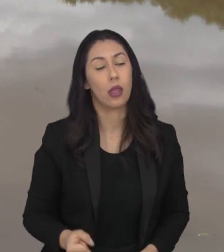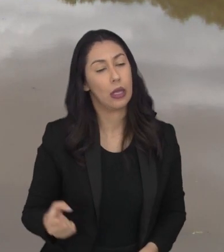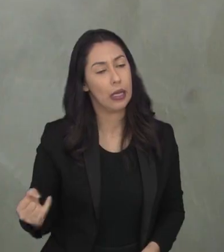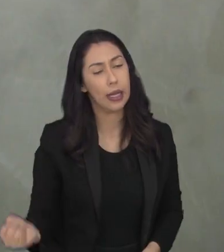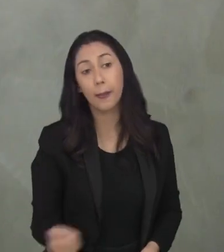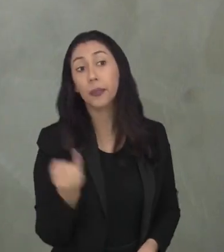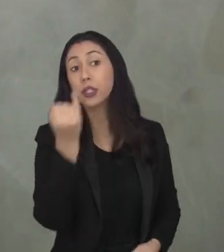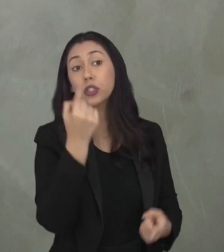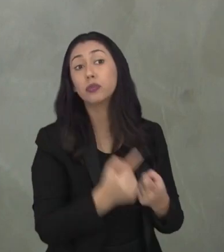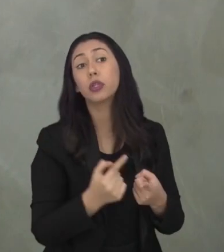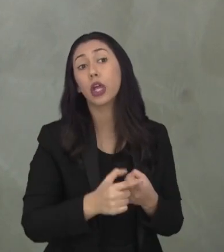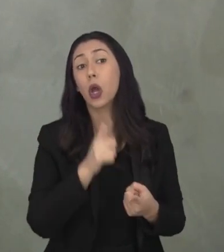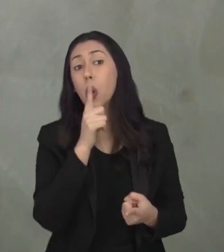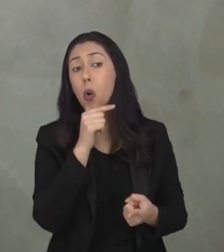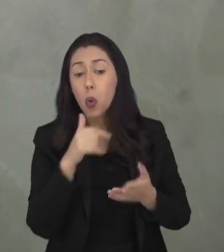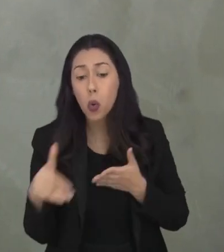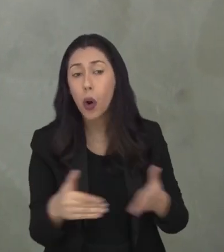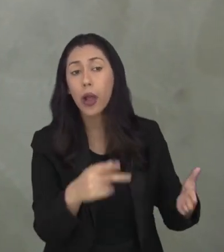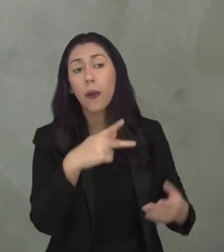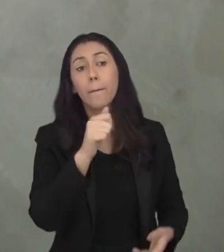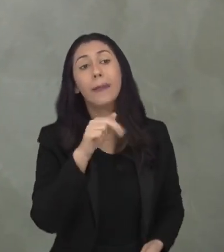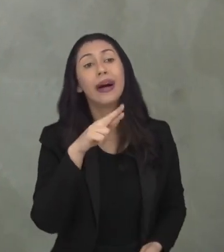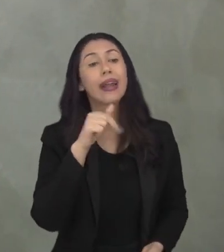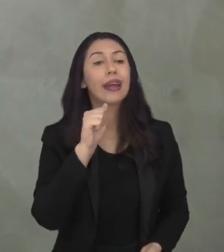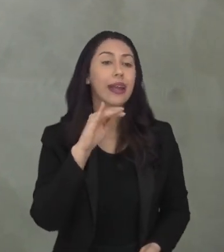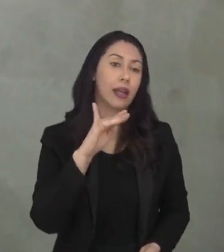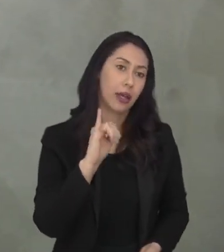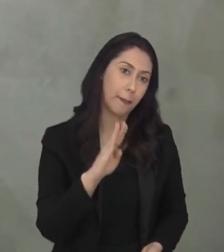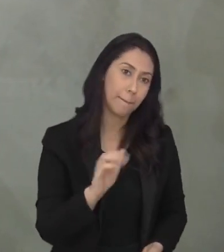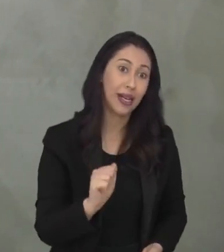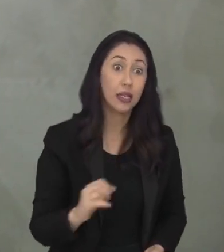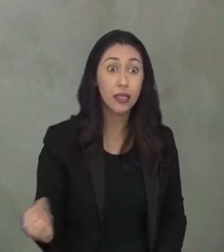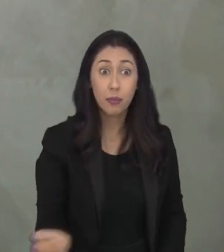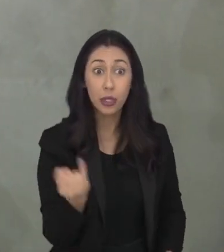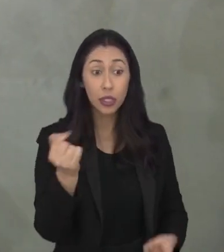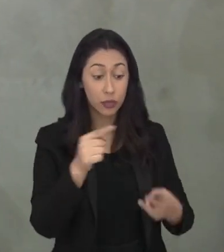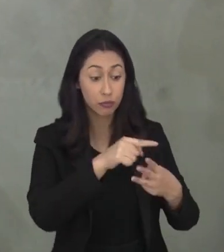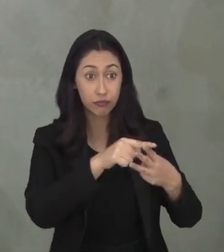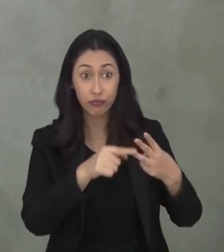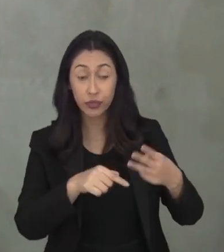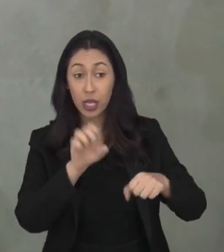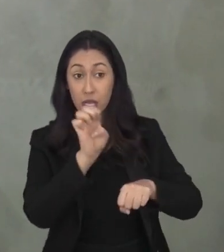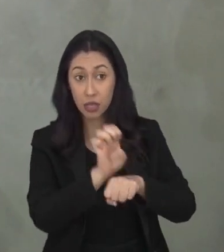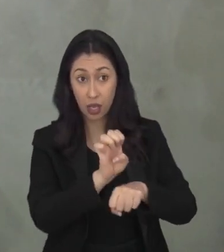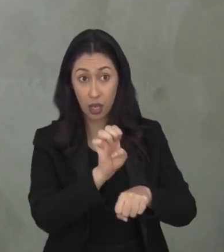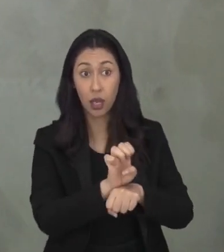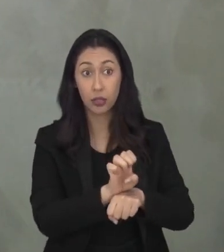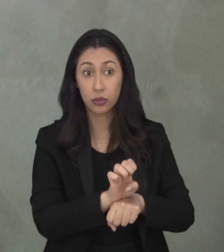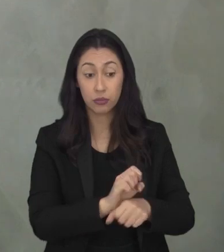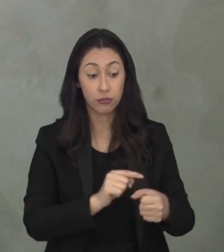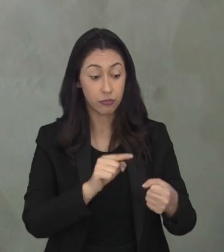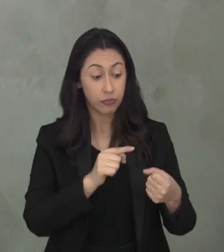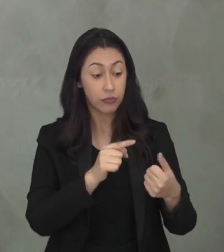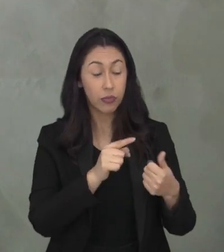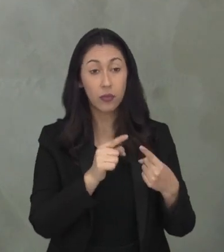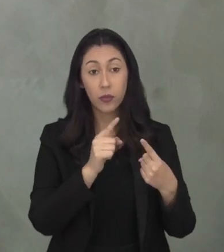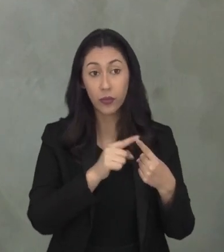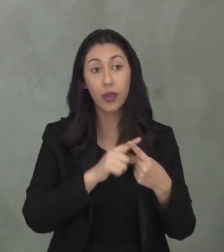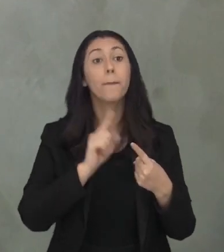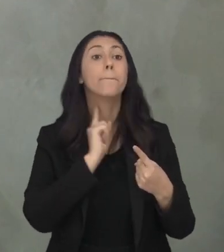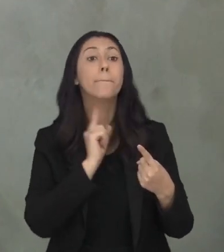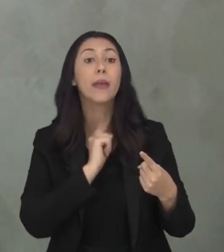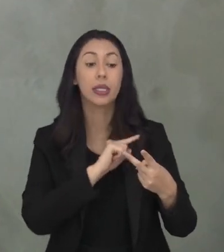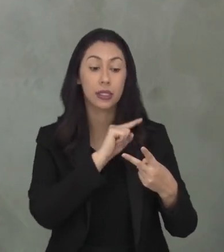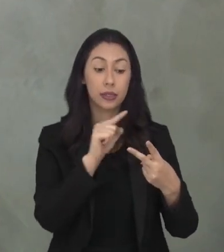e bem-estar. É fundamental porque o Rio Paraíba ele é muito importante para três estados Minas, São Paulo e Rio de